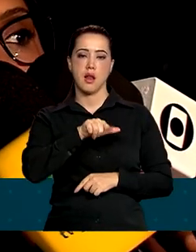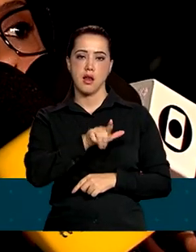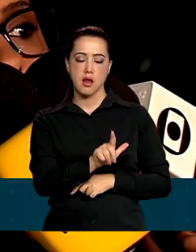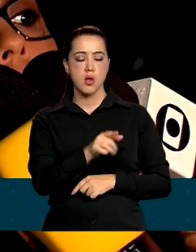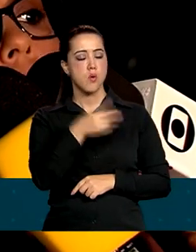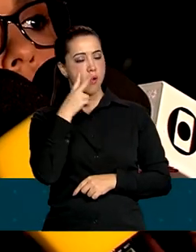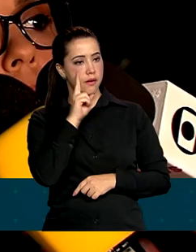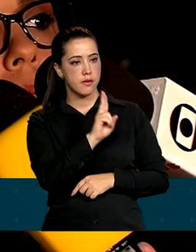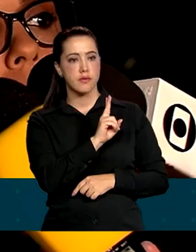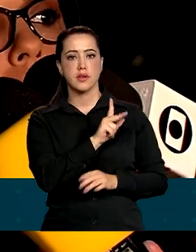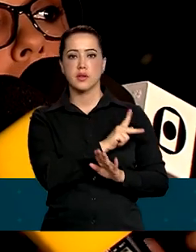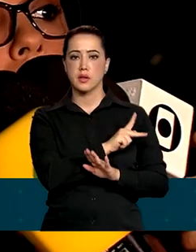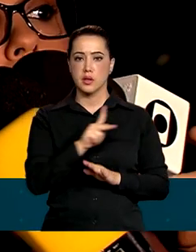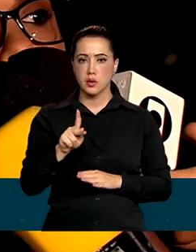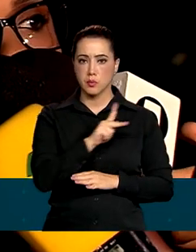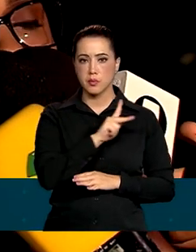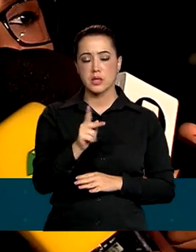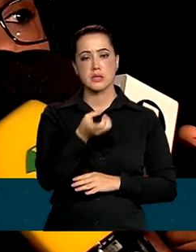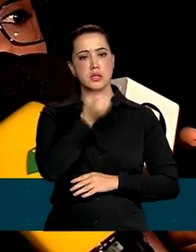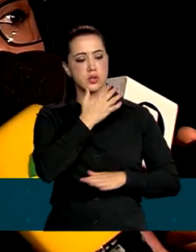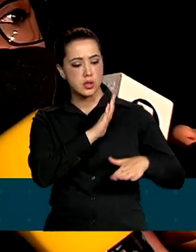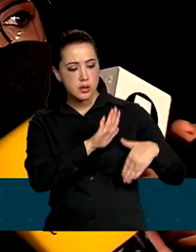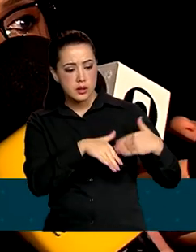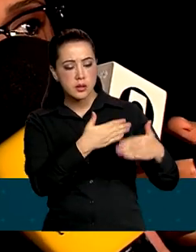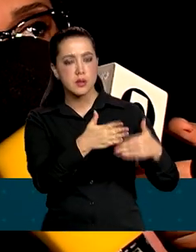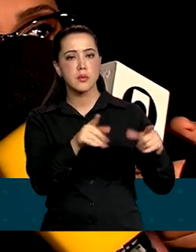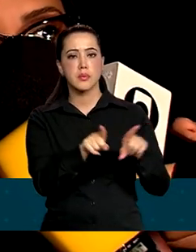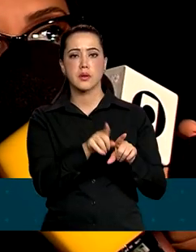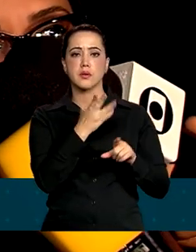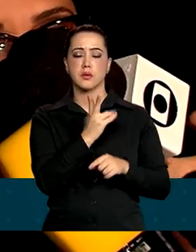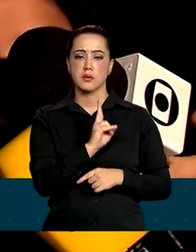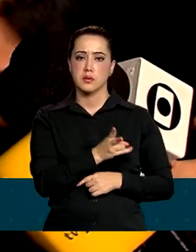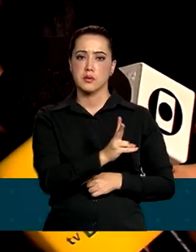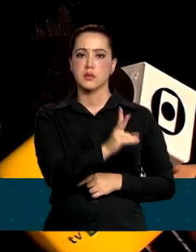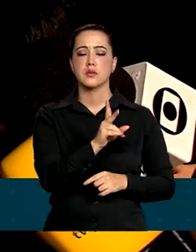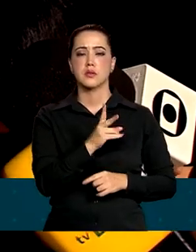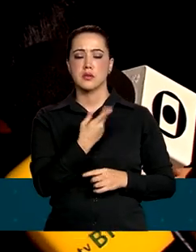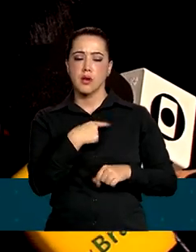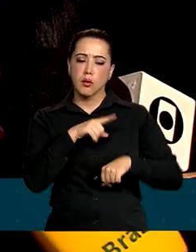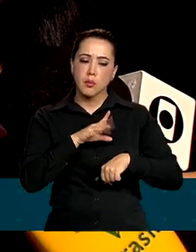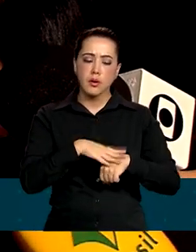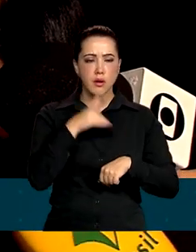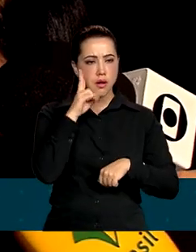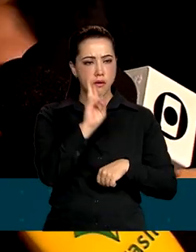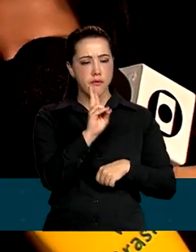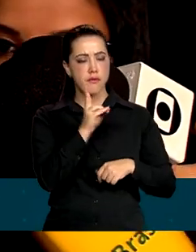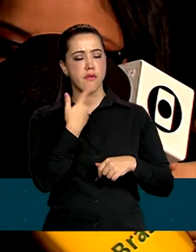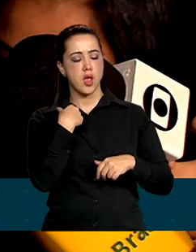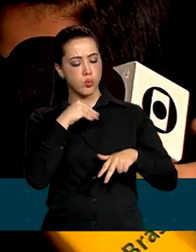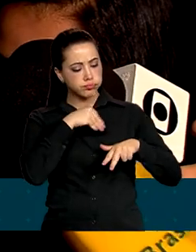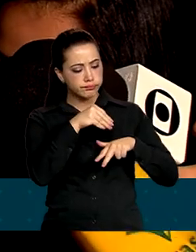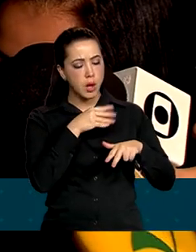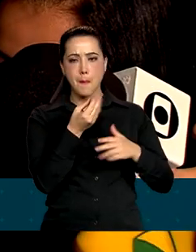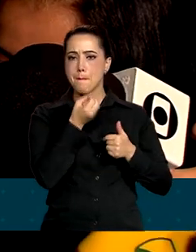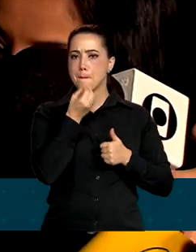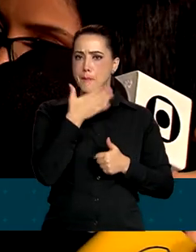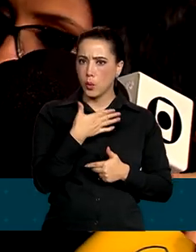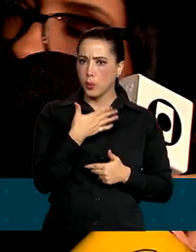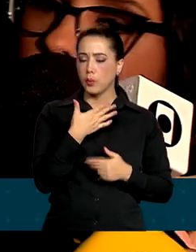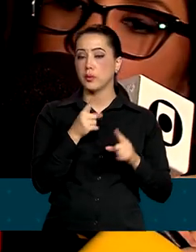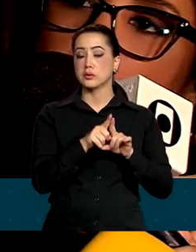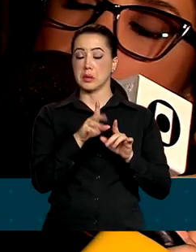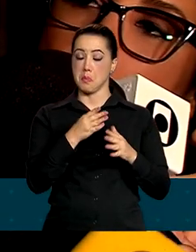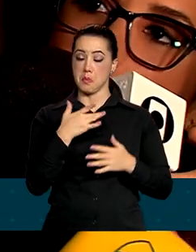O presidente está evoluindo muito bem do ponto de vista clínico, cada momento melhor, o resultado dos exames cada vez melhor, está muito bem.